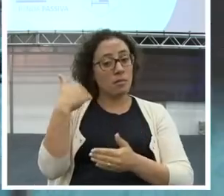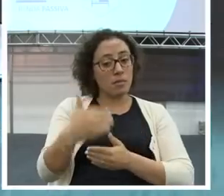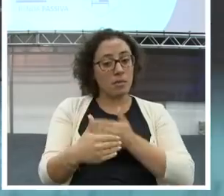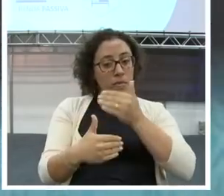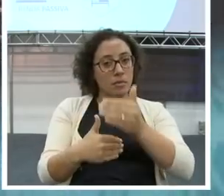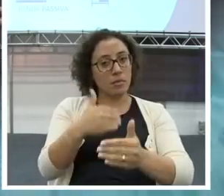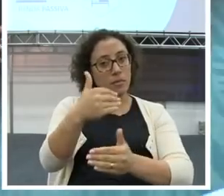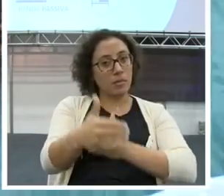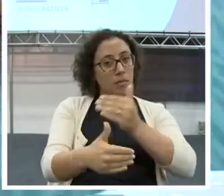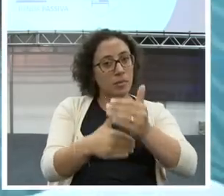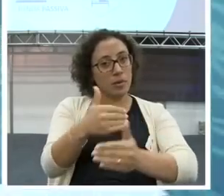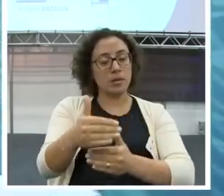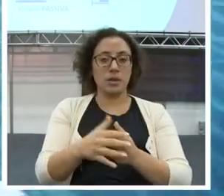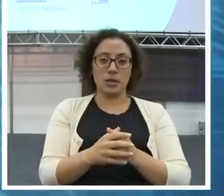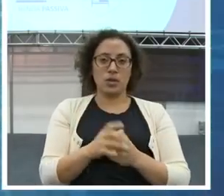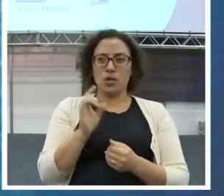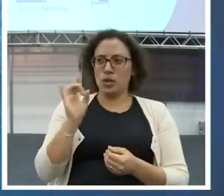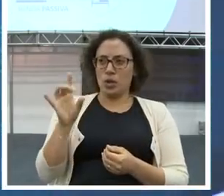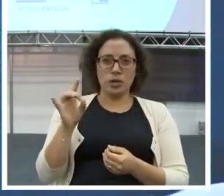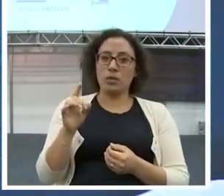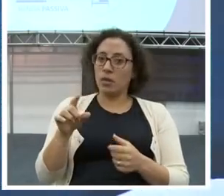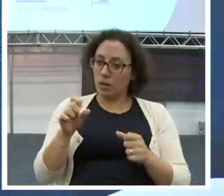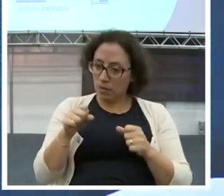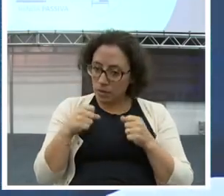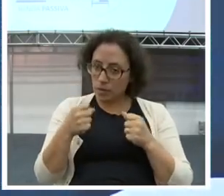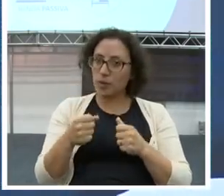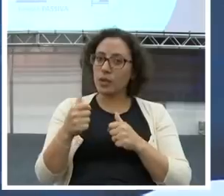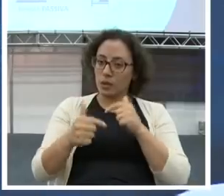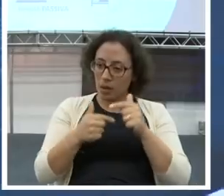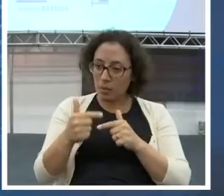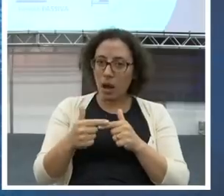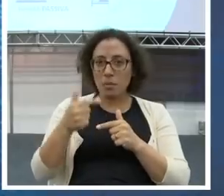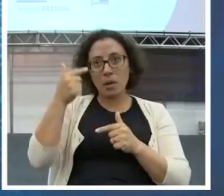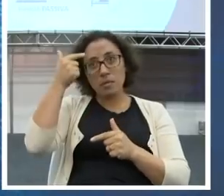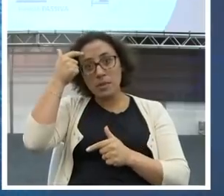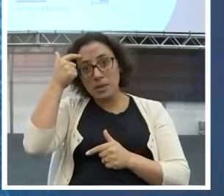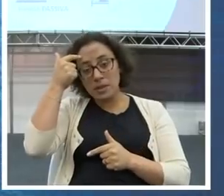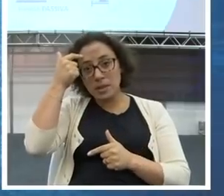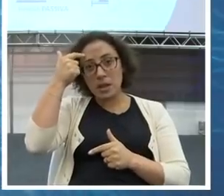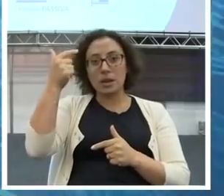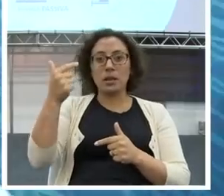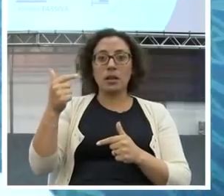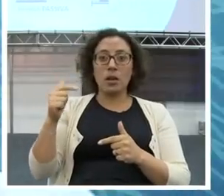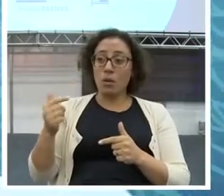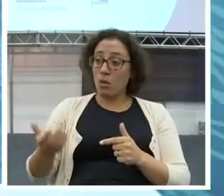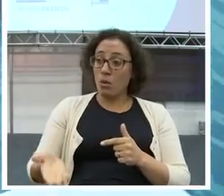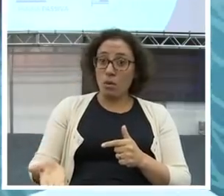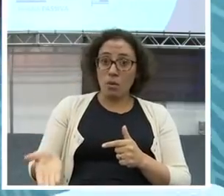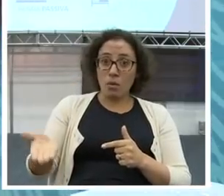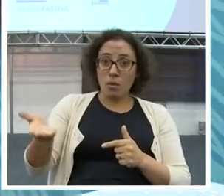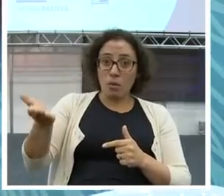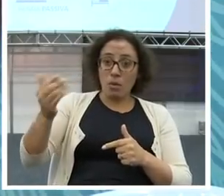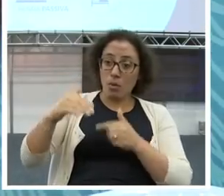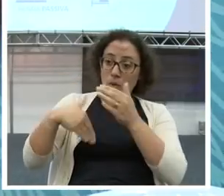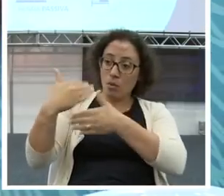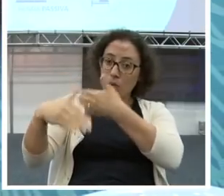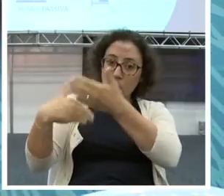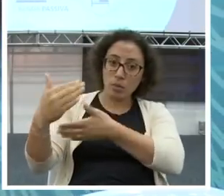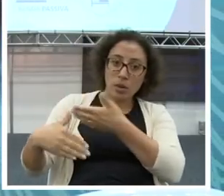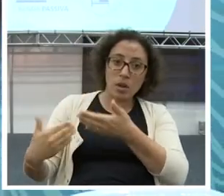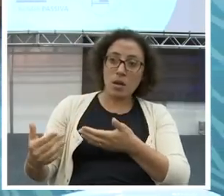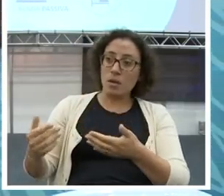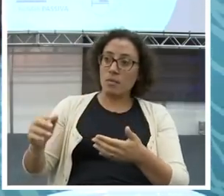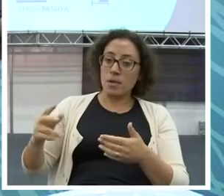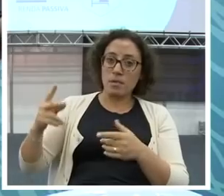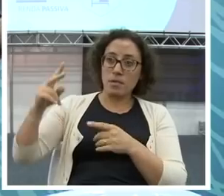Sabe o que vai acontecer? A soma da renda passiva é maior que a renda principal. Isso é questão de tempo. É